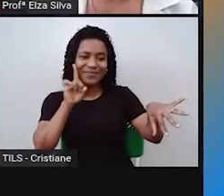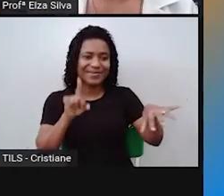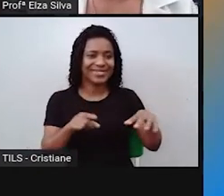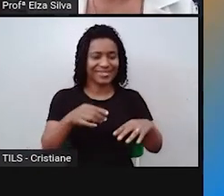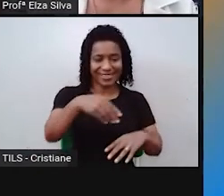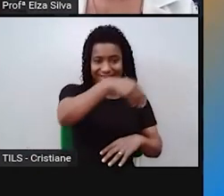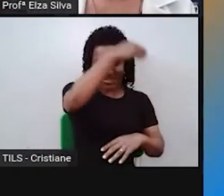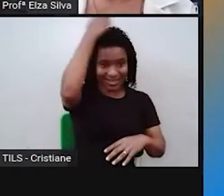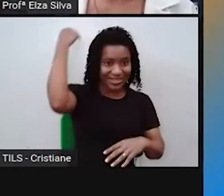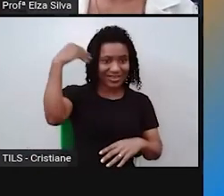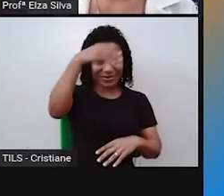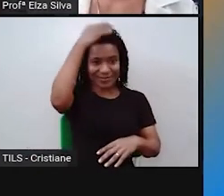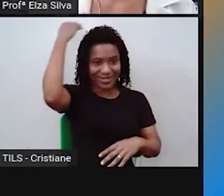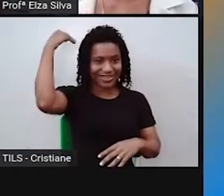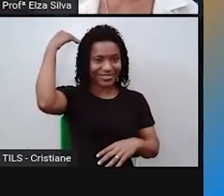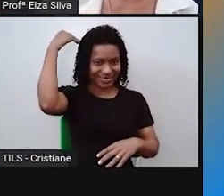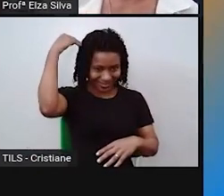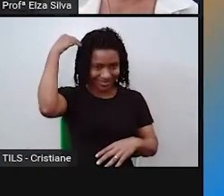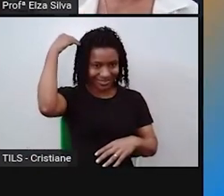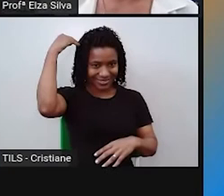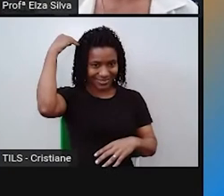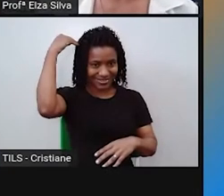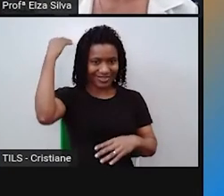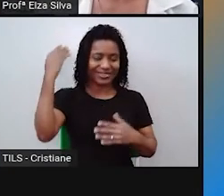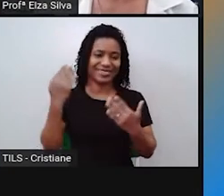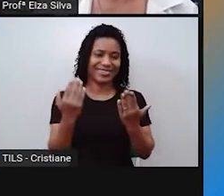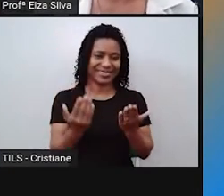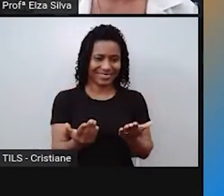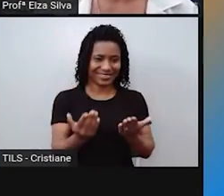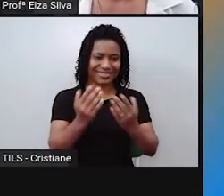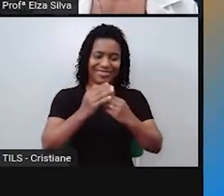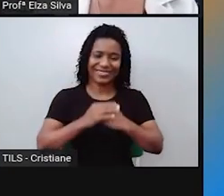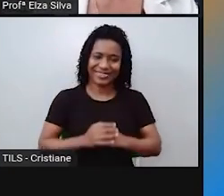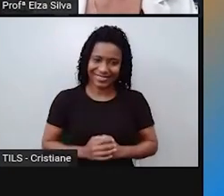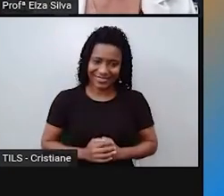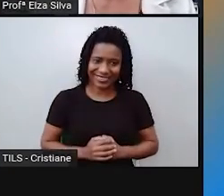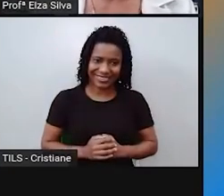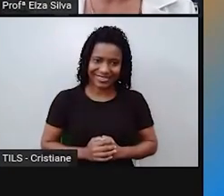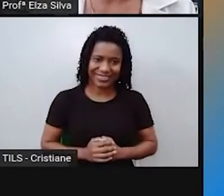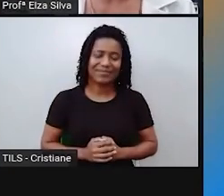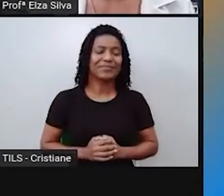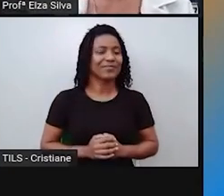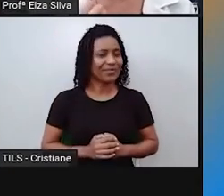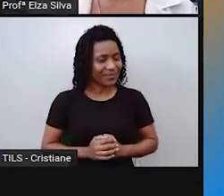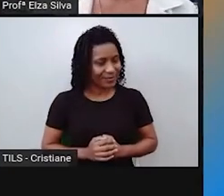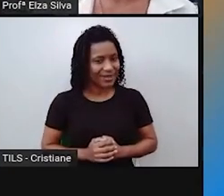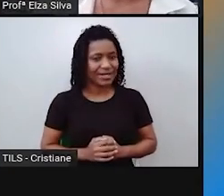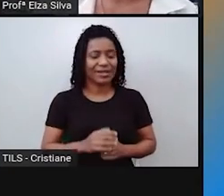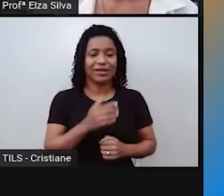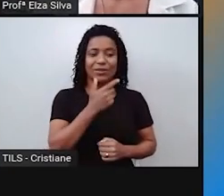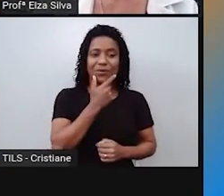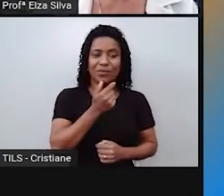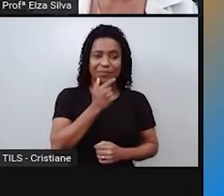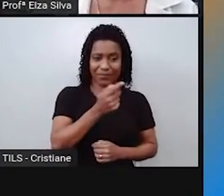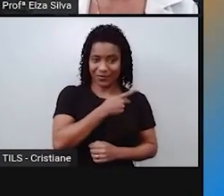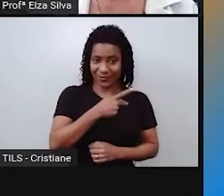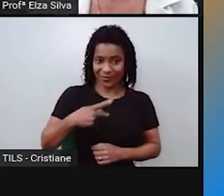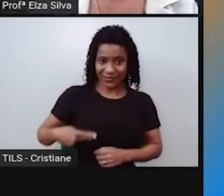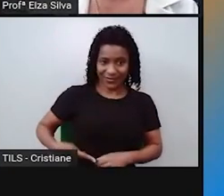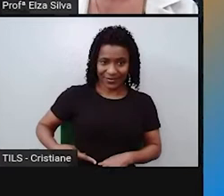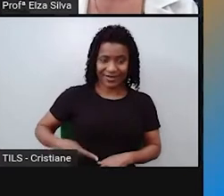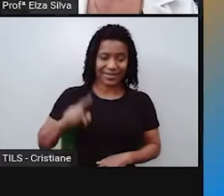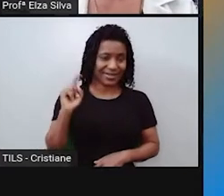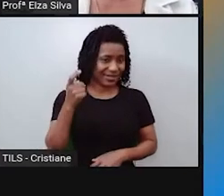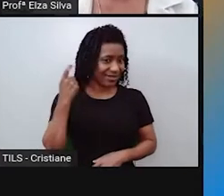promessas durante a campanha do ex-presidente dos Estados Unidos. Que, inclusive, como eu já disse antes, foi muito